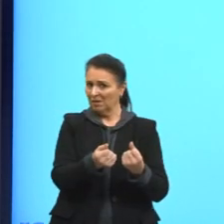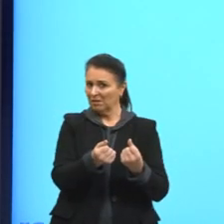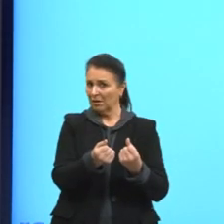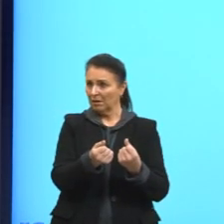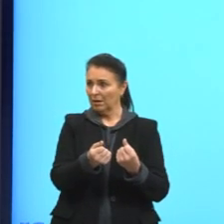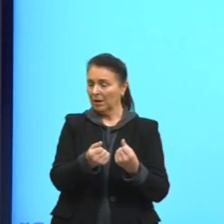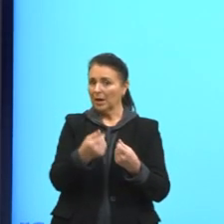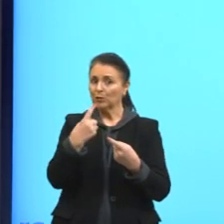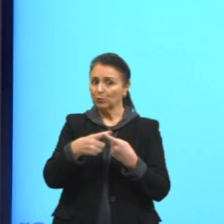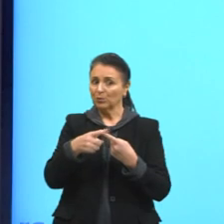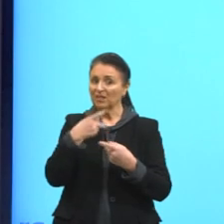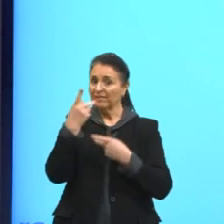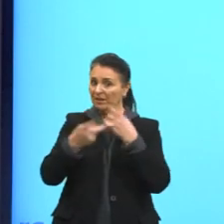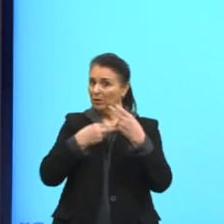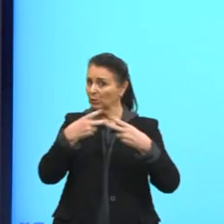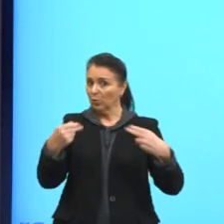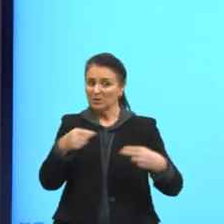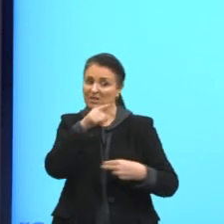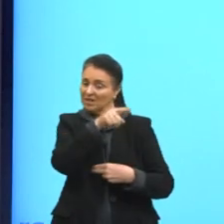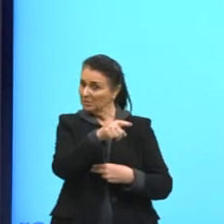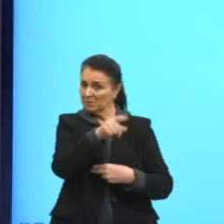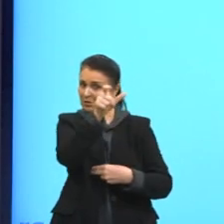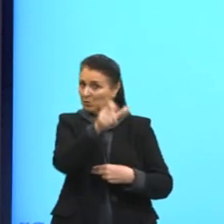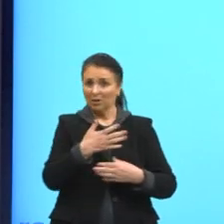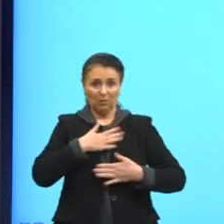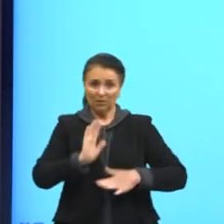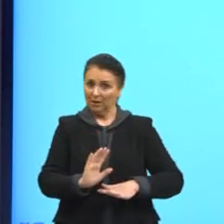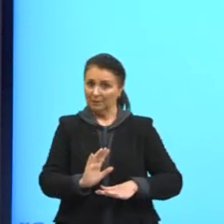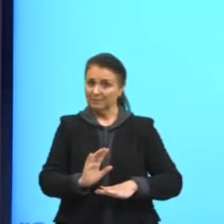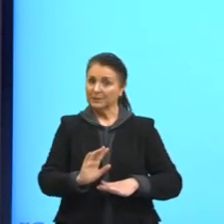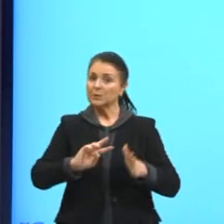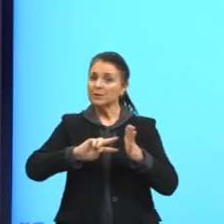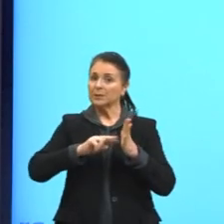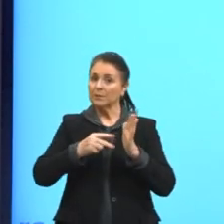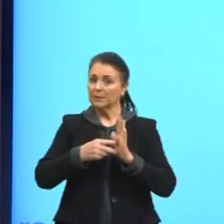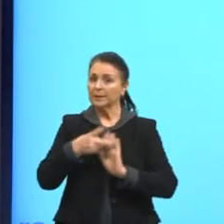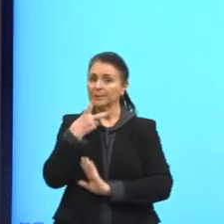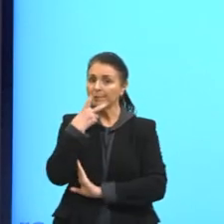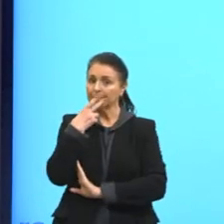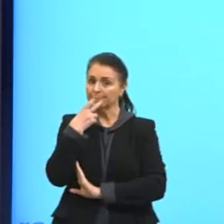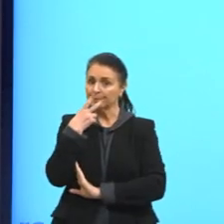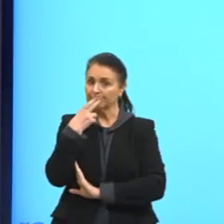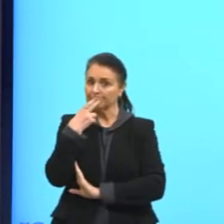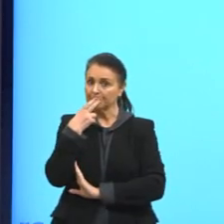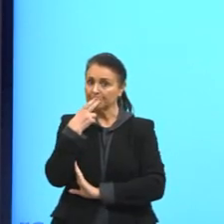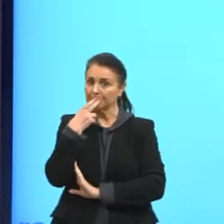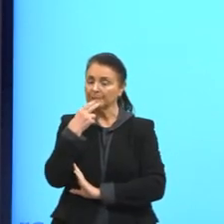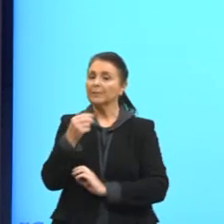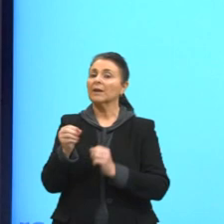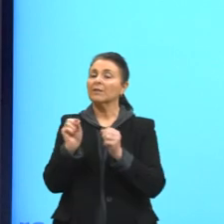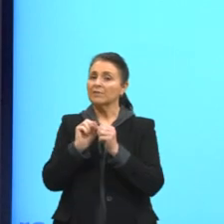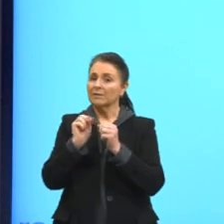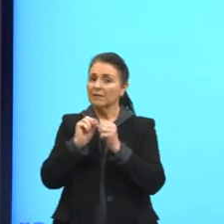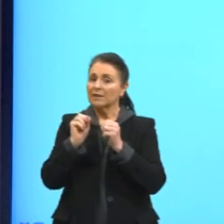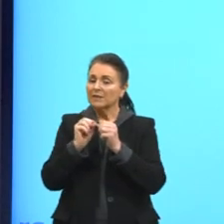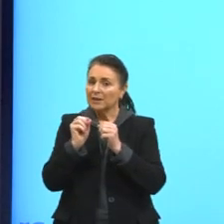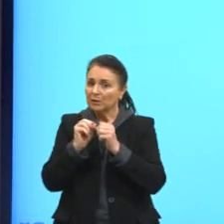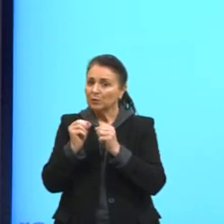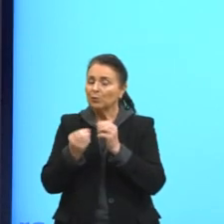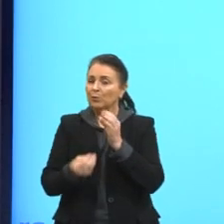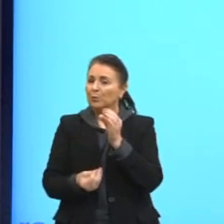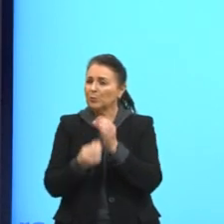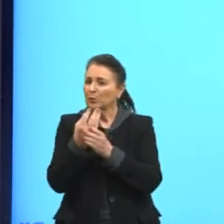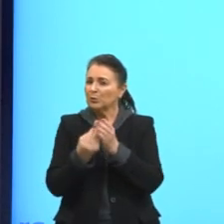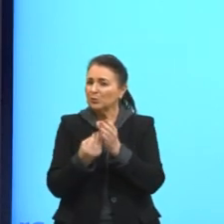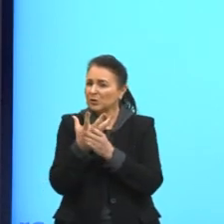autorização. Isso é fofoca. Então, produtora de biografias orais não autorizadas é